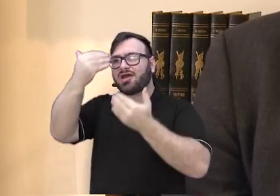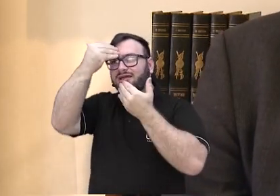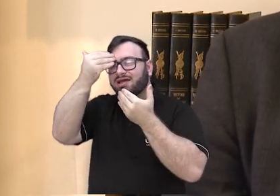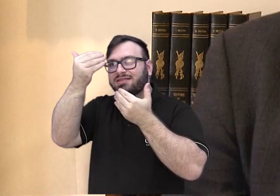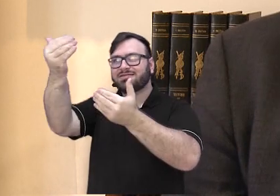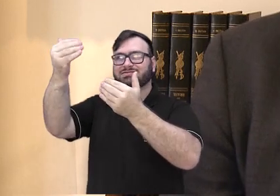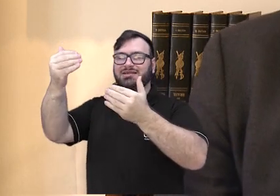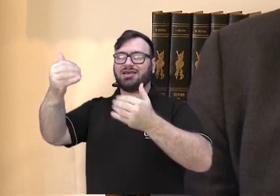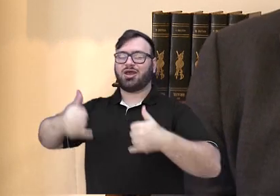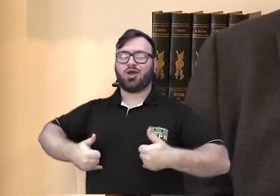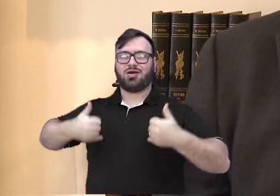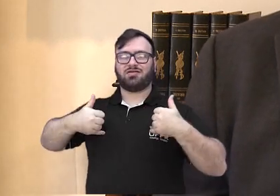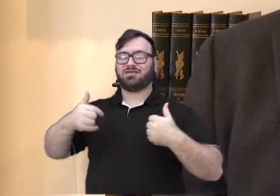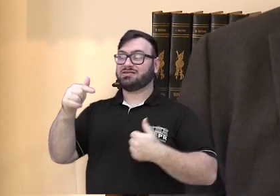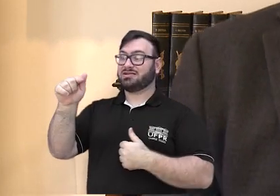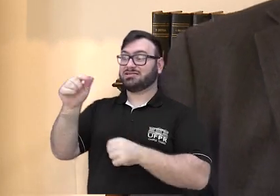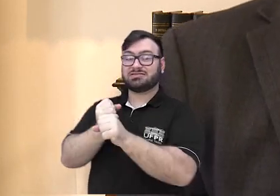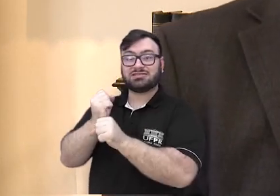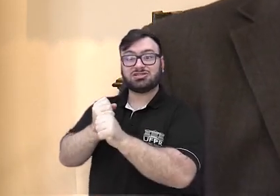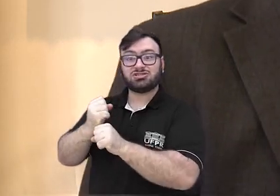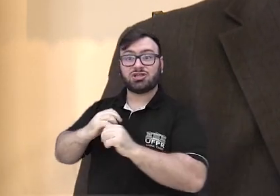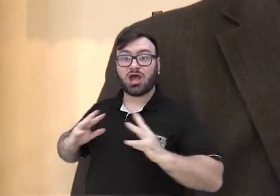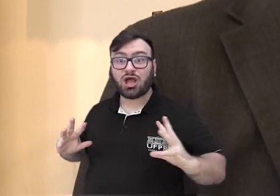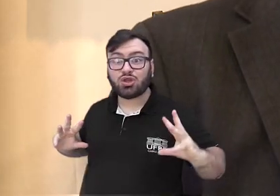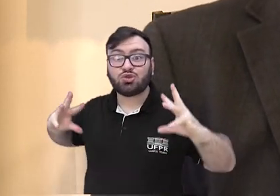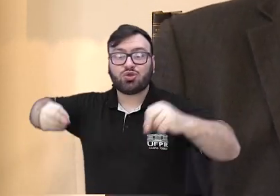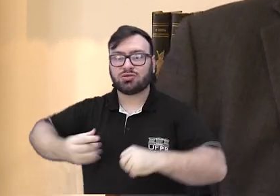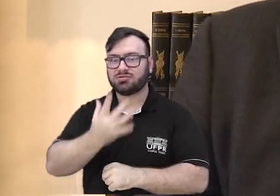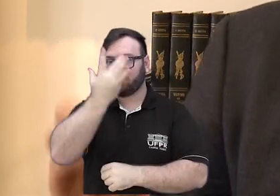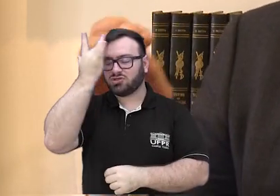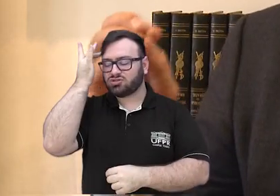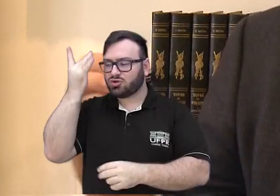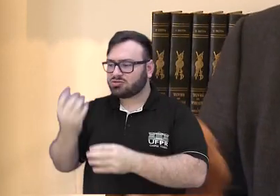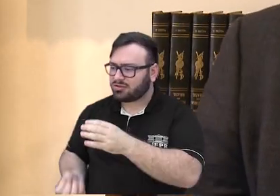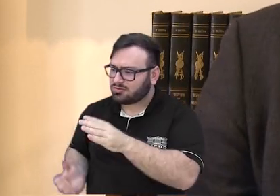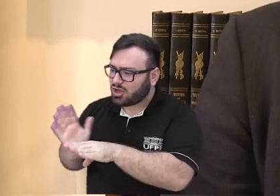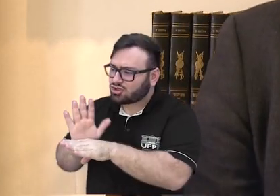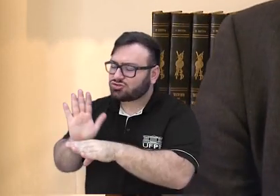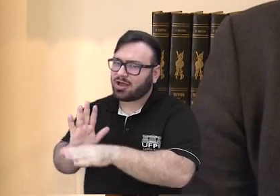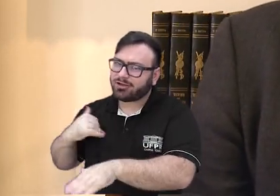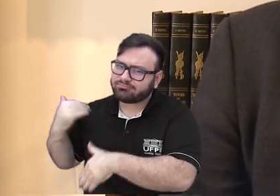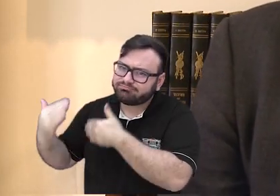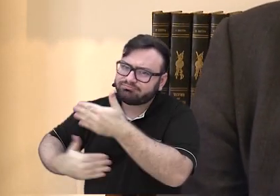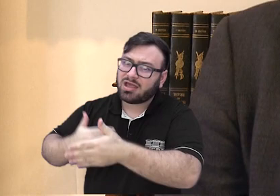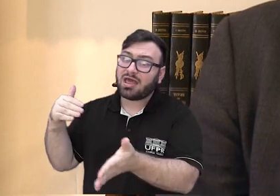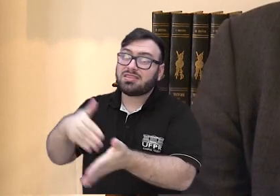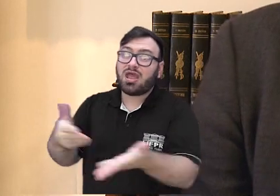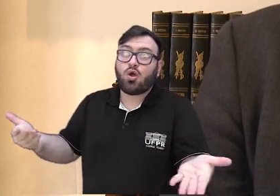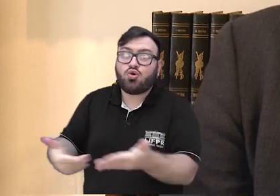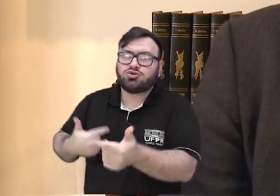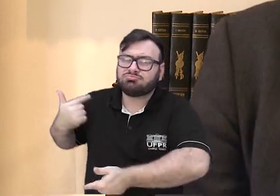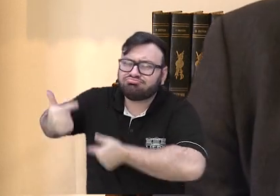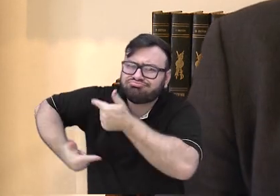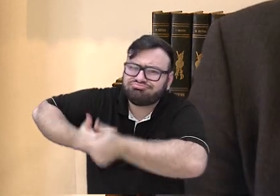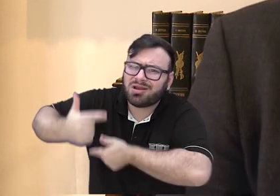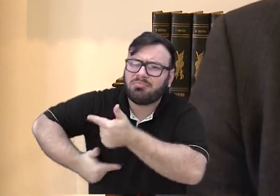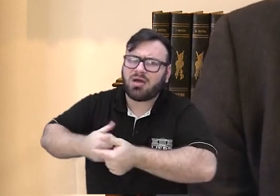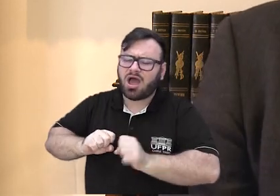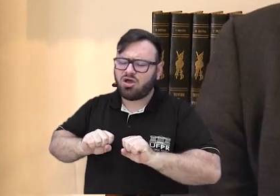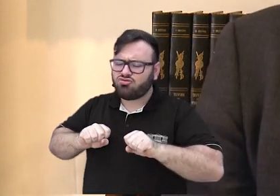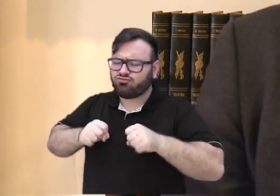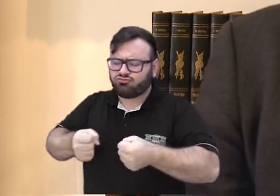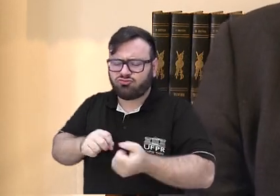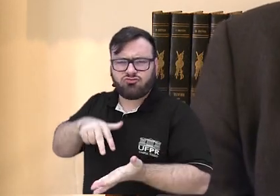aniversário dos sete anos a todos e todas que desde a concepção do campus até hoje trabalharam e trabalharam firme